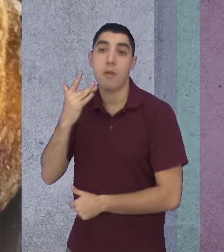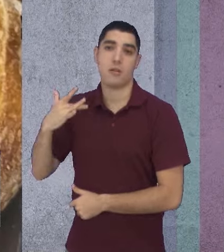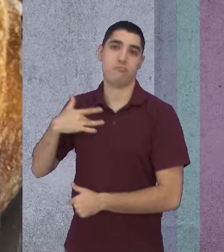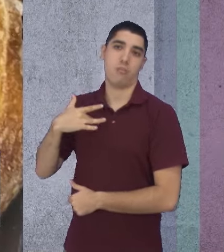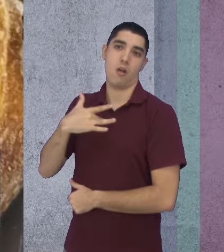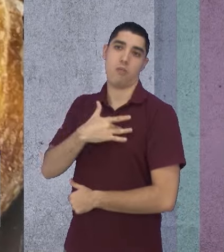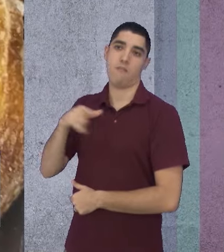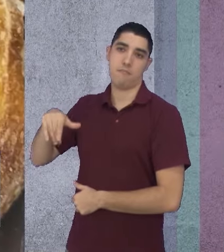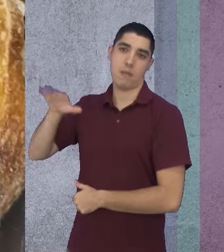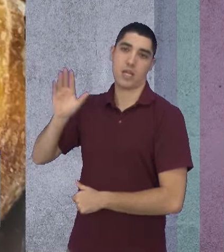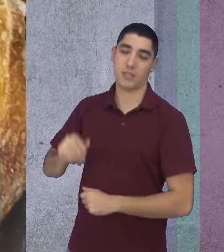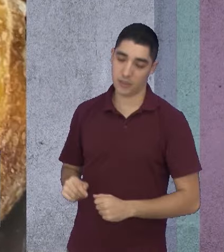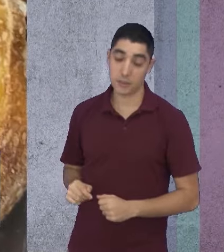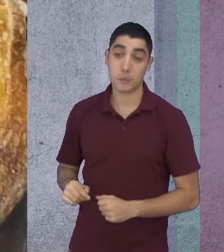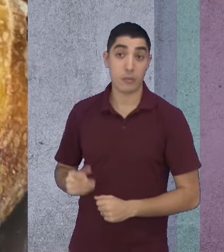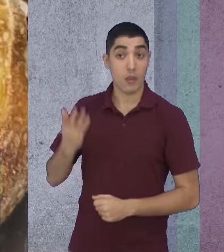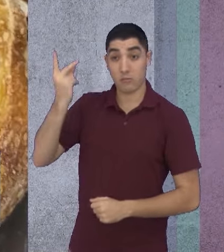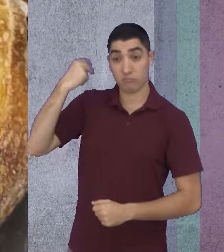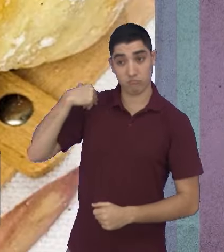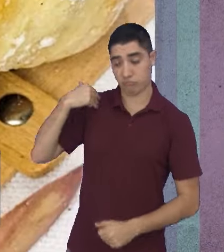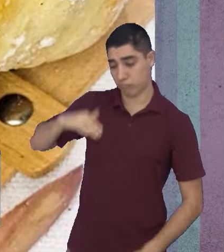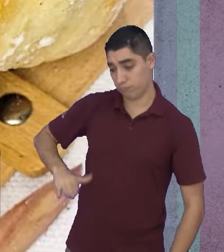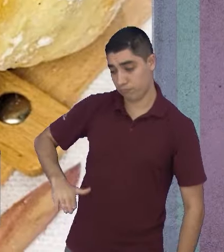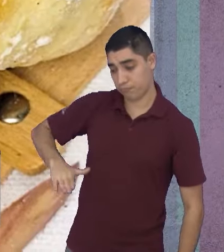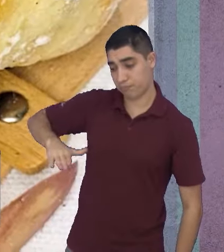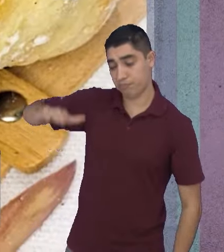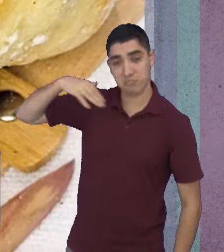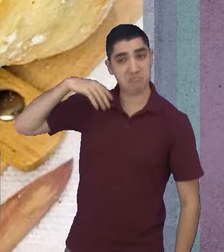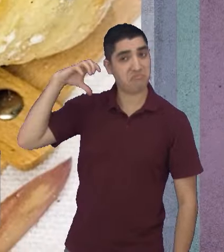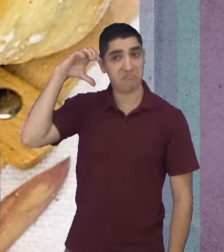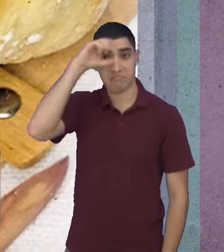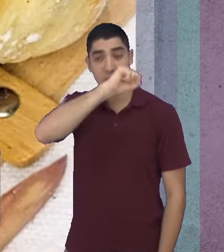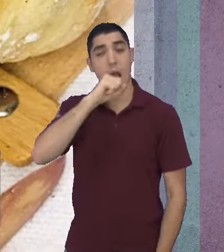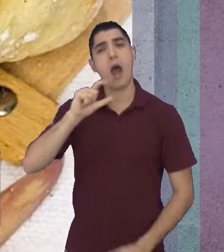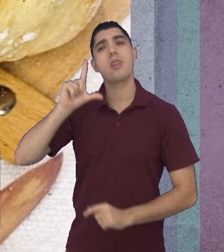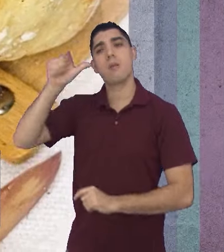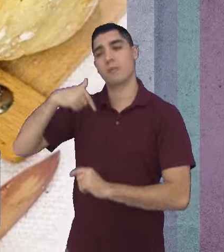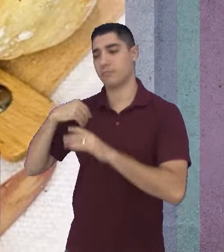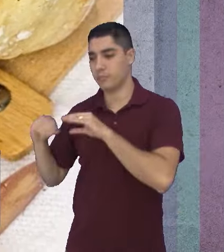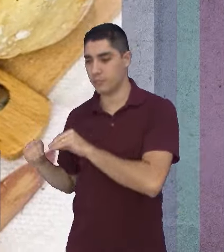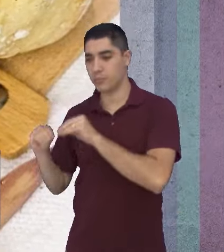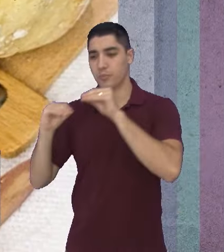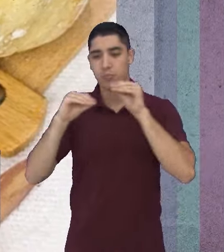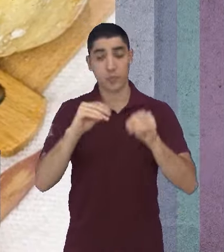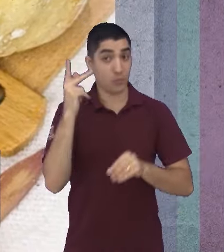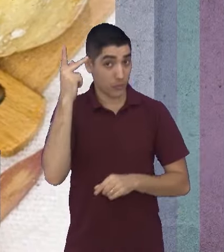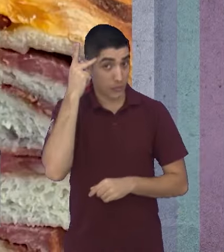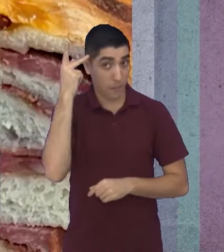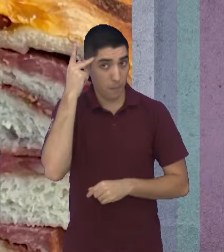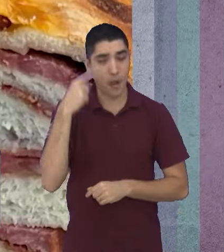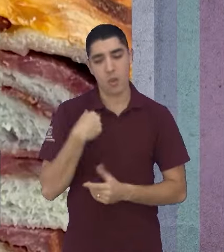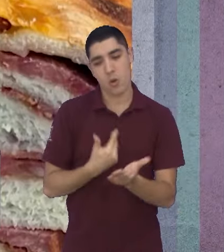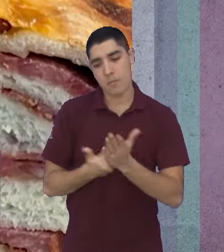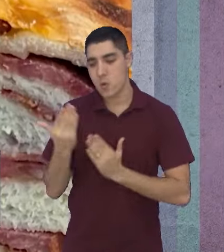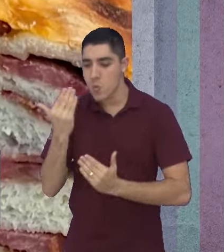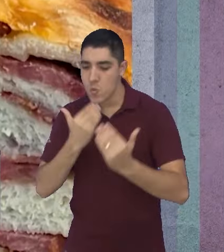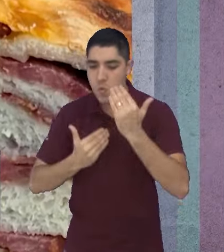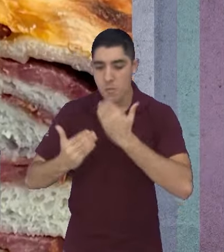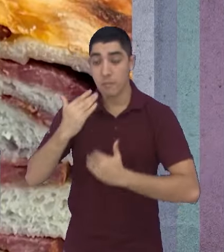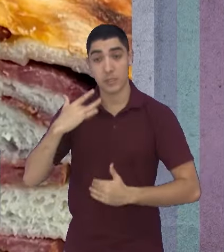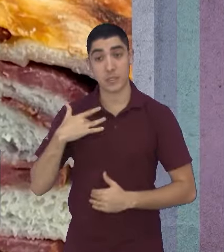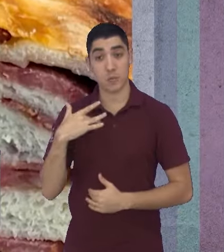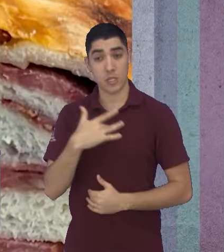desde pequena, já venho com isso e levei pra São Paulo pra ter uma alimentação saudável. E como eu comecei a fazer a